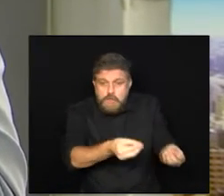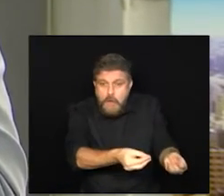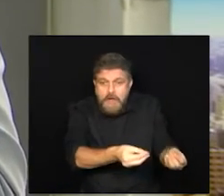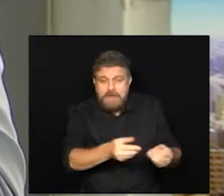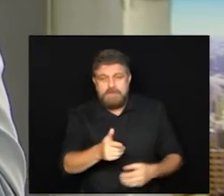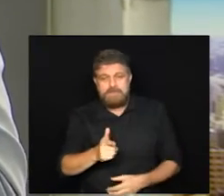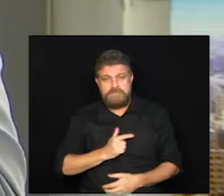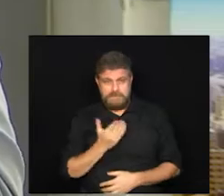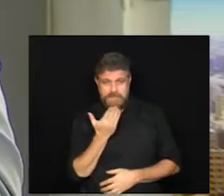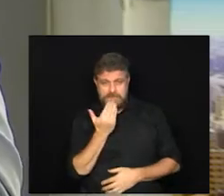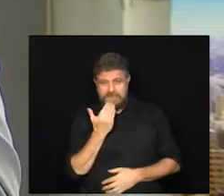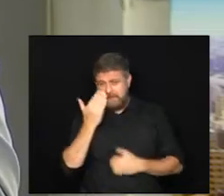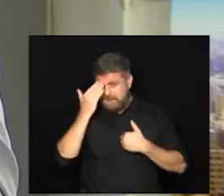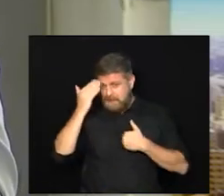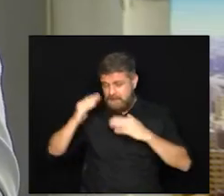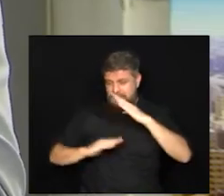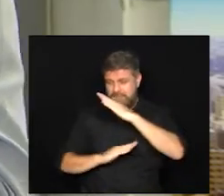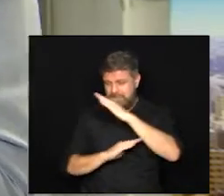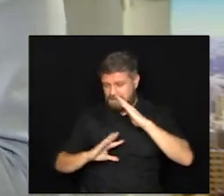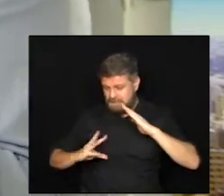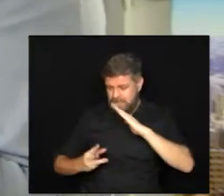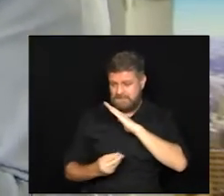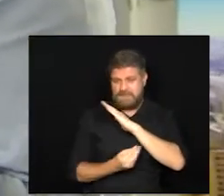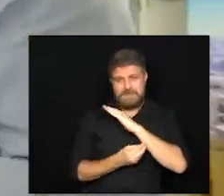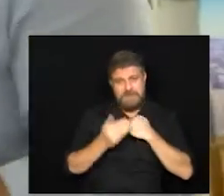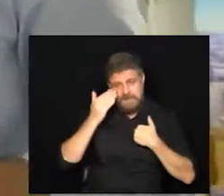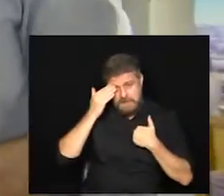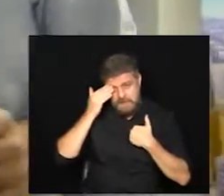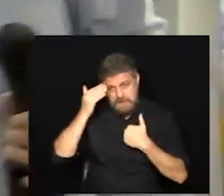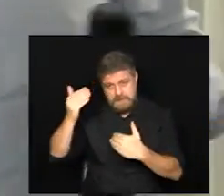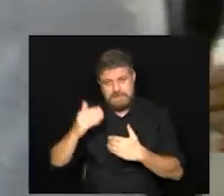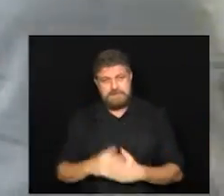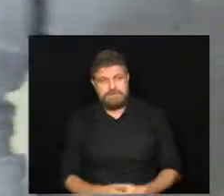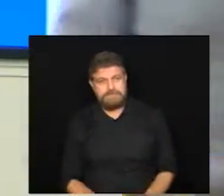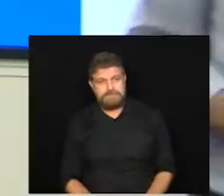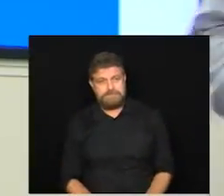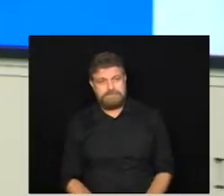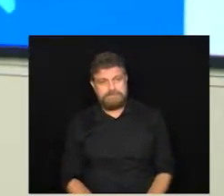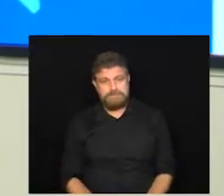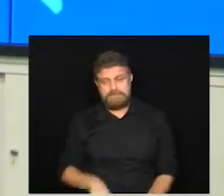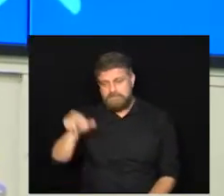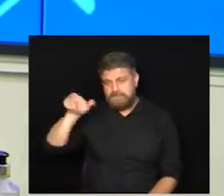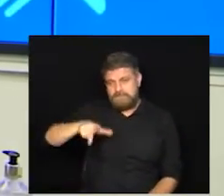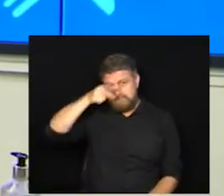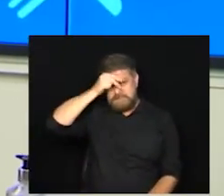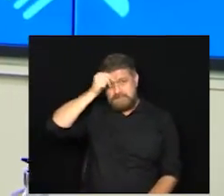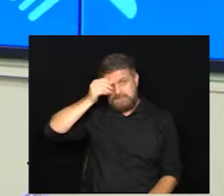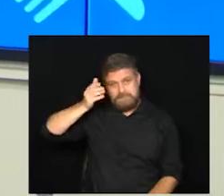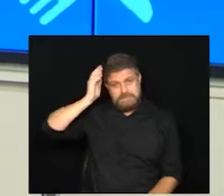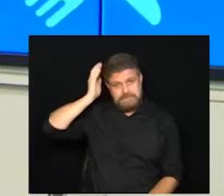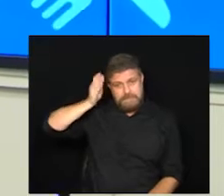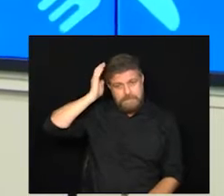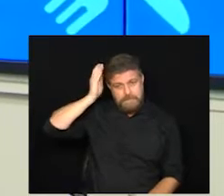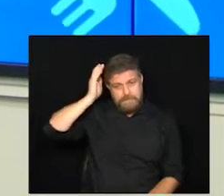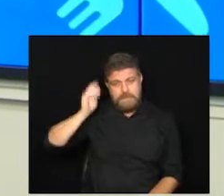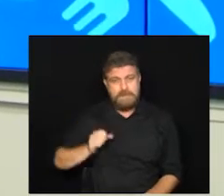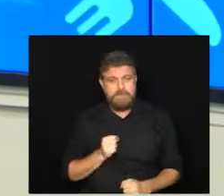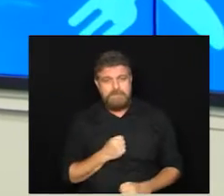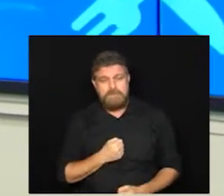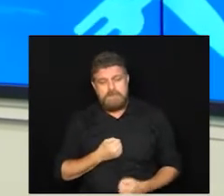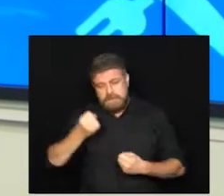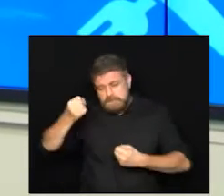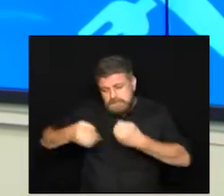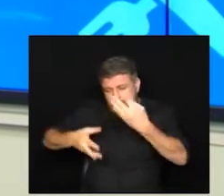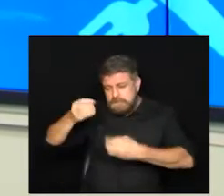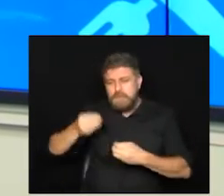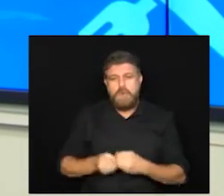presença mais uma vez aqui no Câmara Total obrigado eu que agradeço muito obrigado este o Prefeito de Campinas Dário Saad que pôde contar aqui